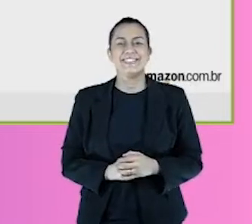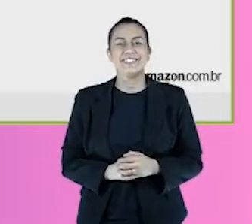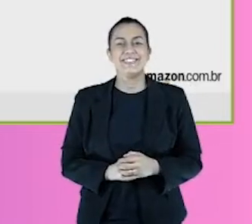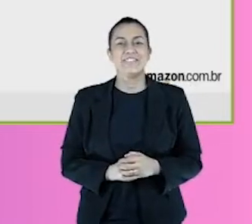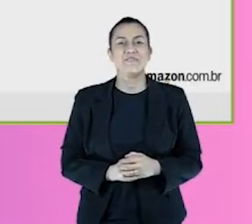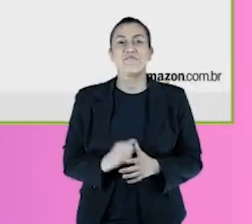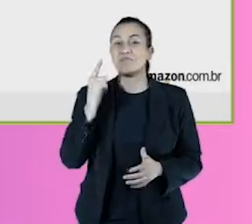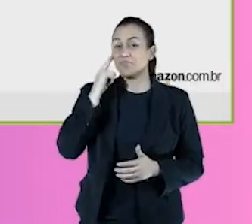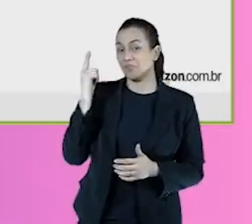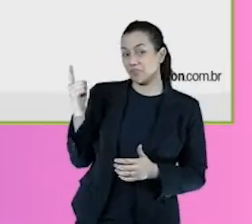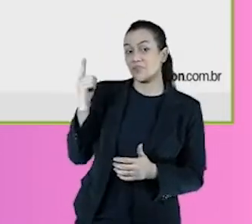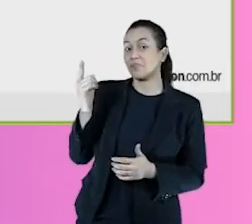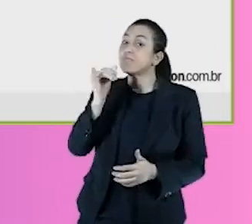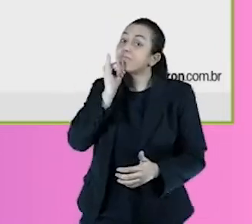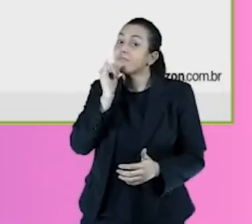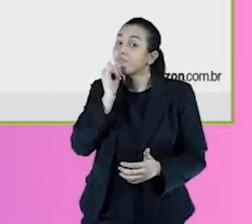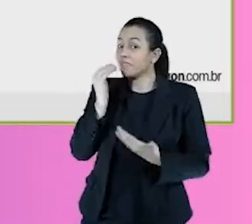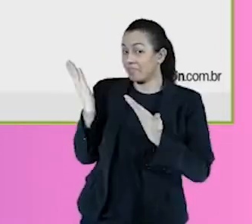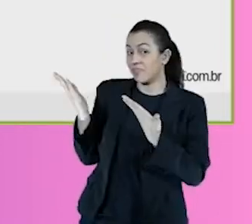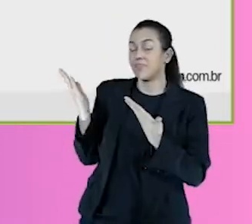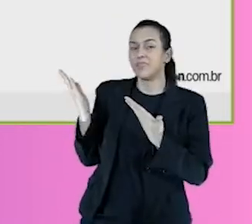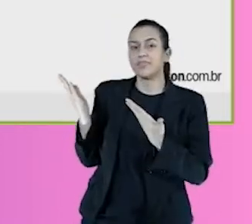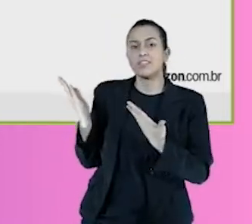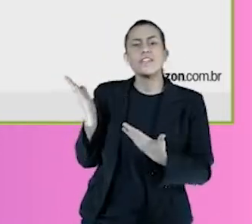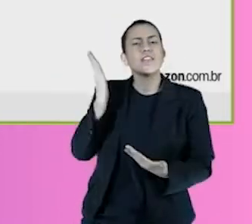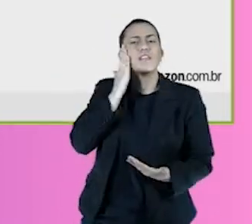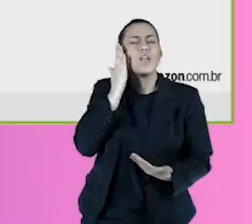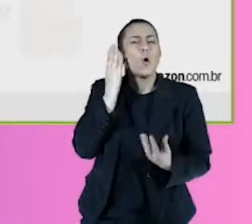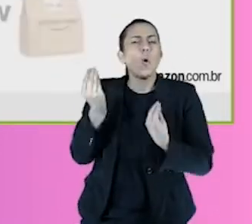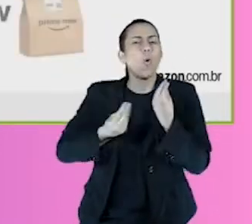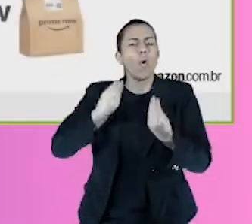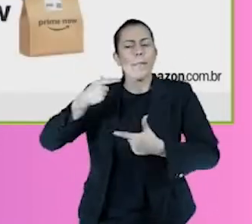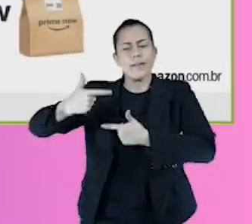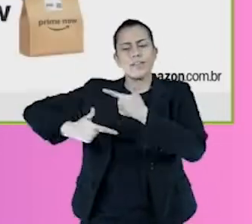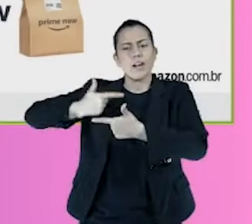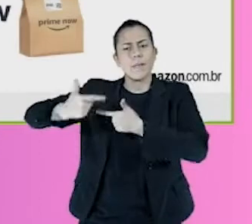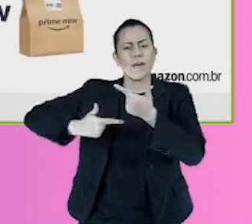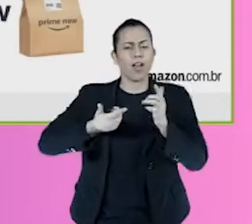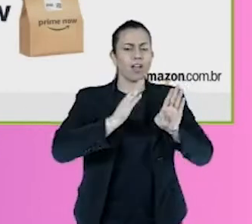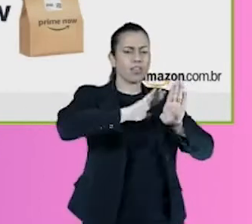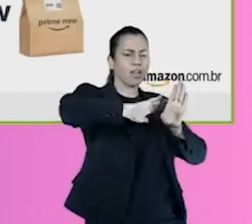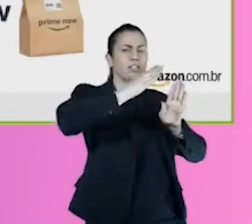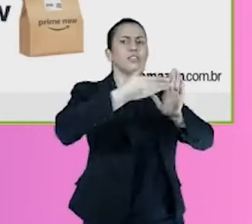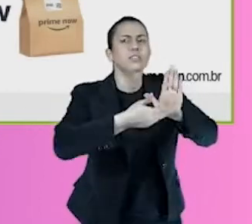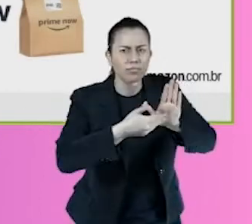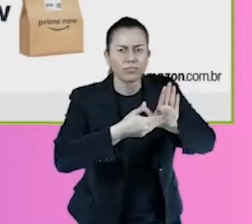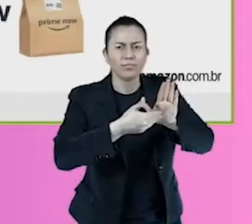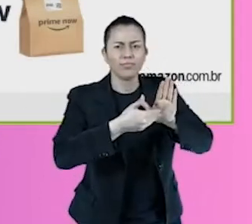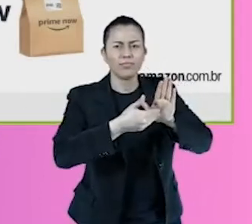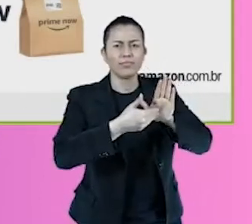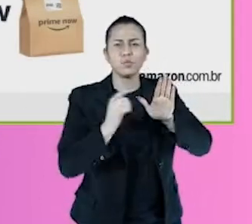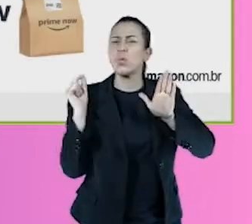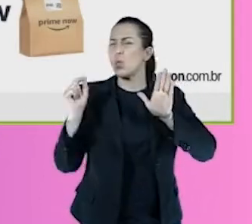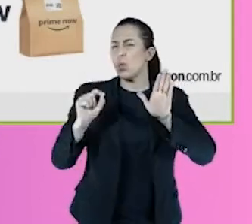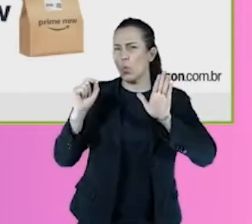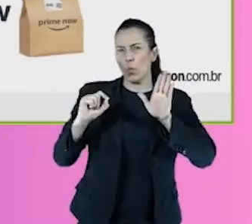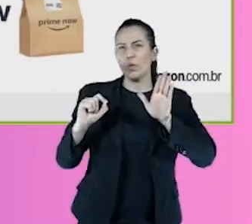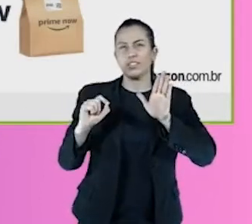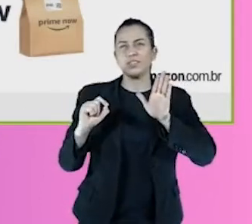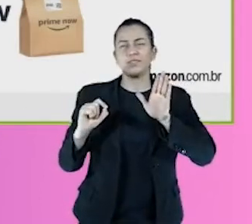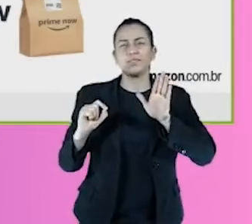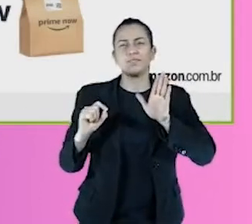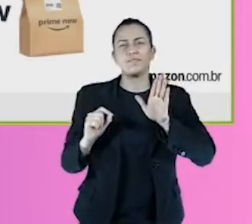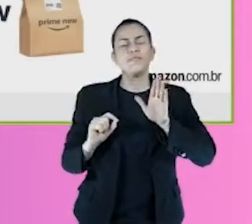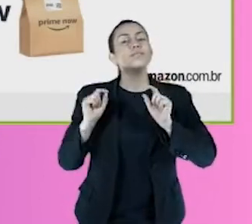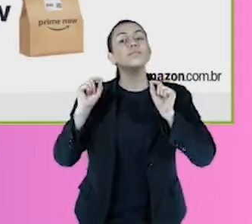E aqui eu trouxe alguns exemplos pra vocês do que que é, né, esse trabalhar de trás para frente, que é esse working backwards, né, que é o termo que a gente usa em inglês, mas